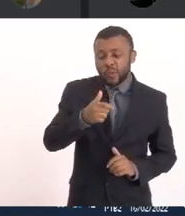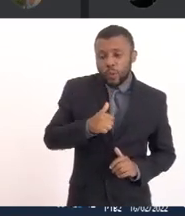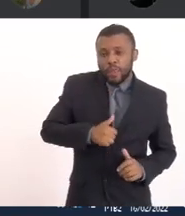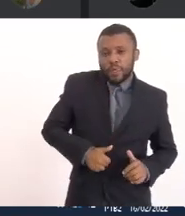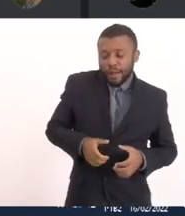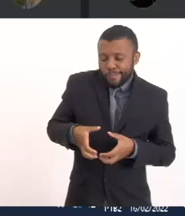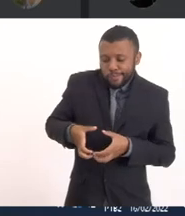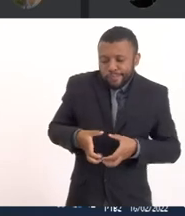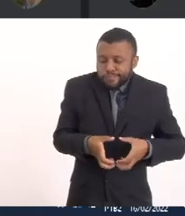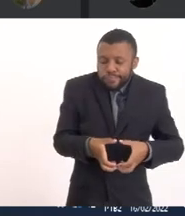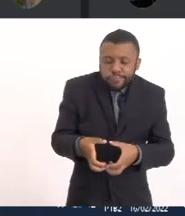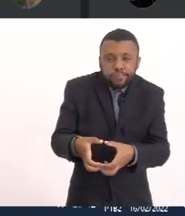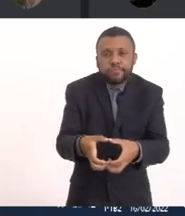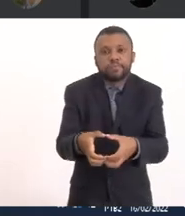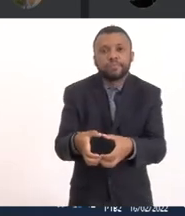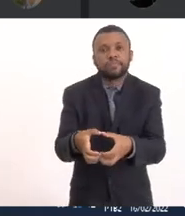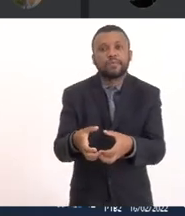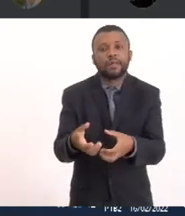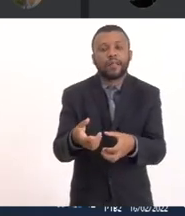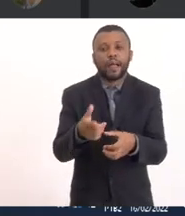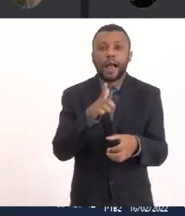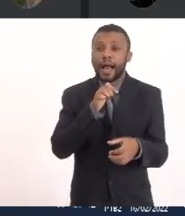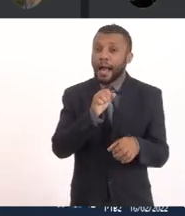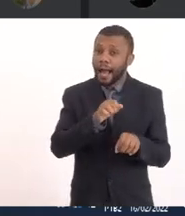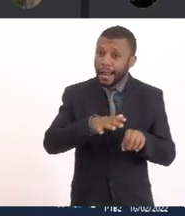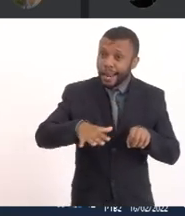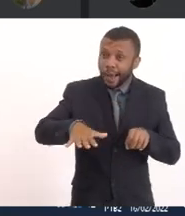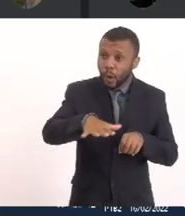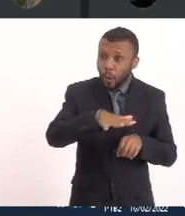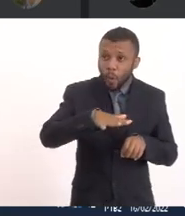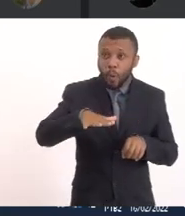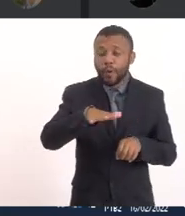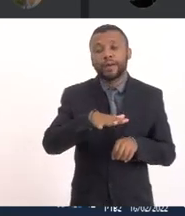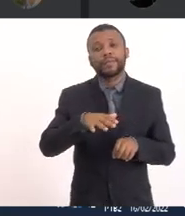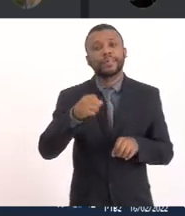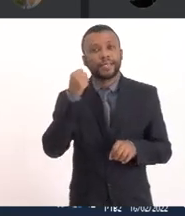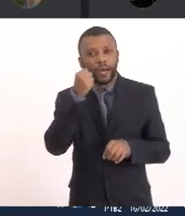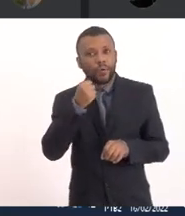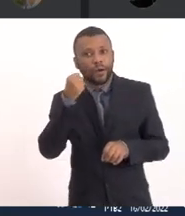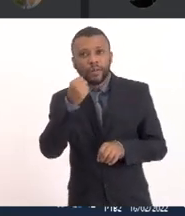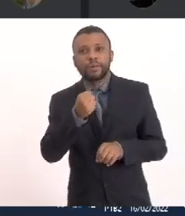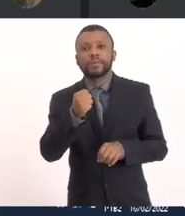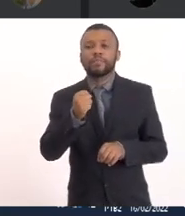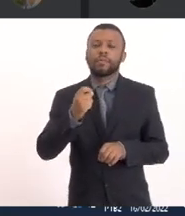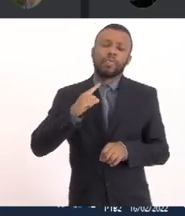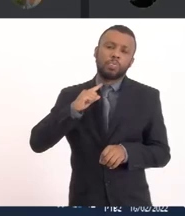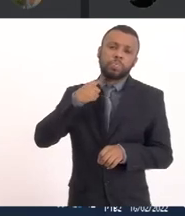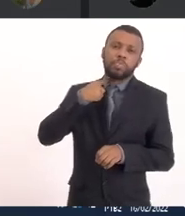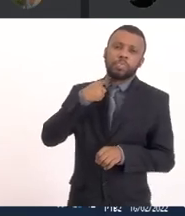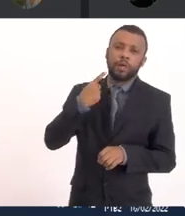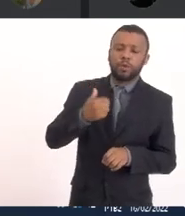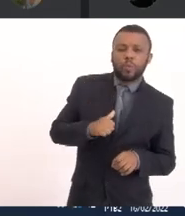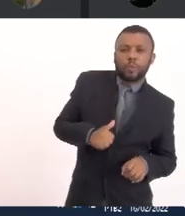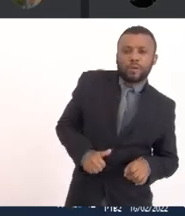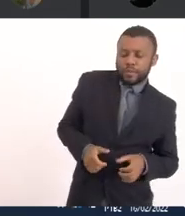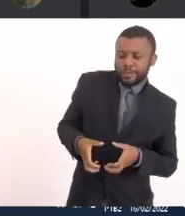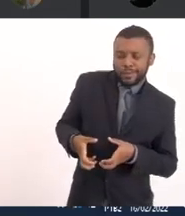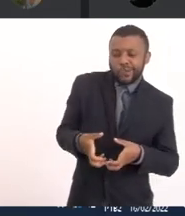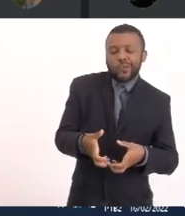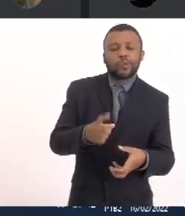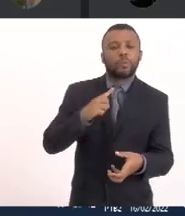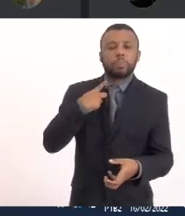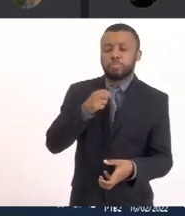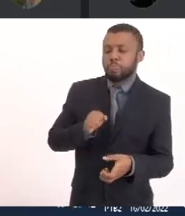Na bacia hidrográfica A lagoa de Sacoarema Está muito poluída Com esgotos Então é claro É